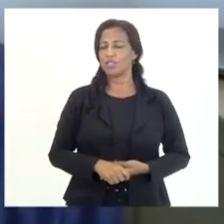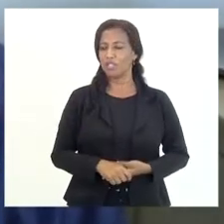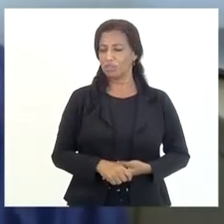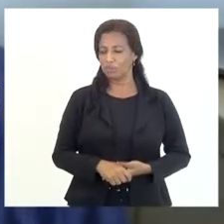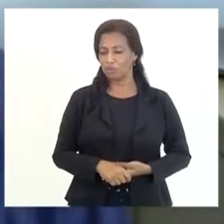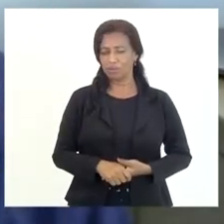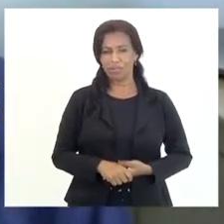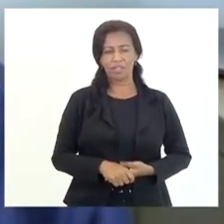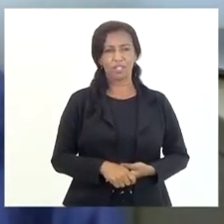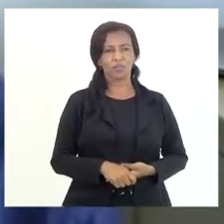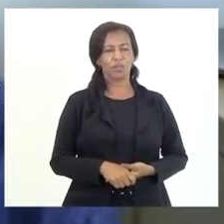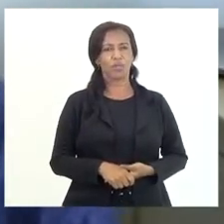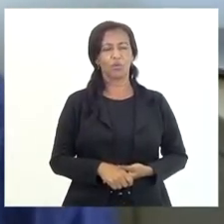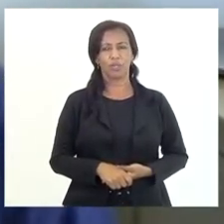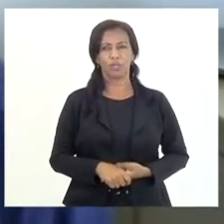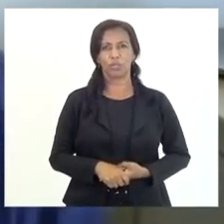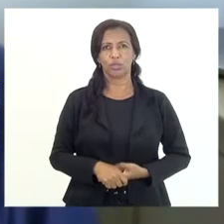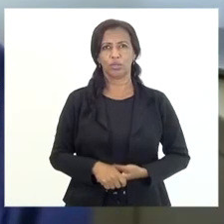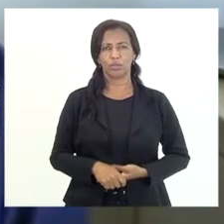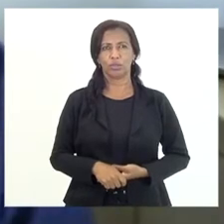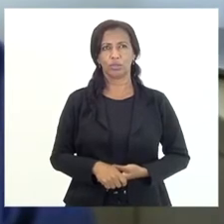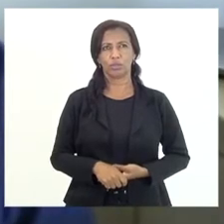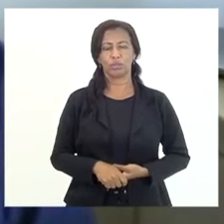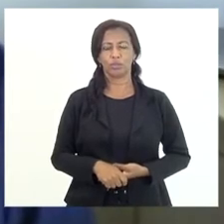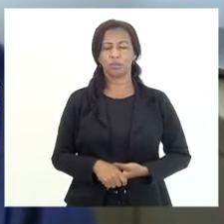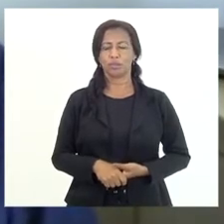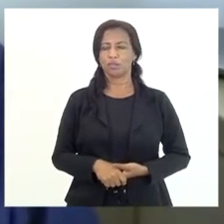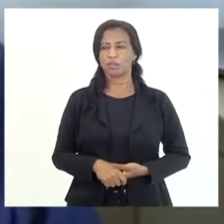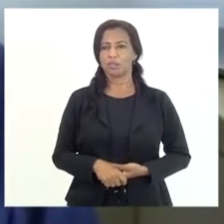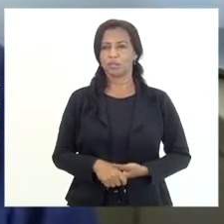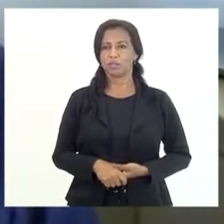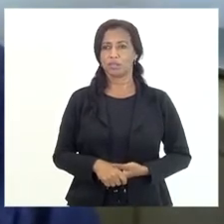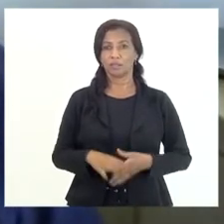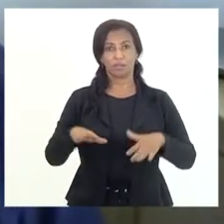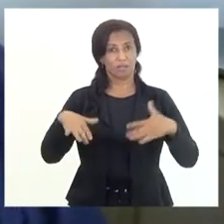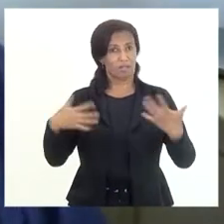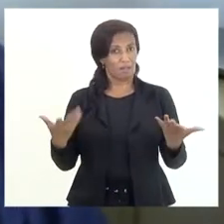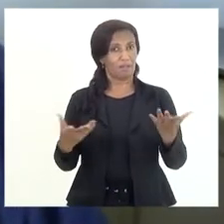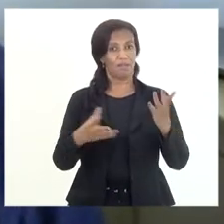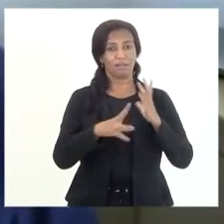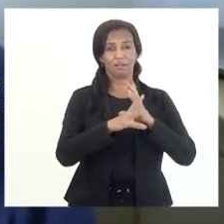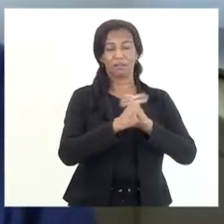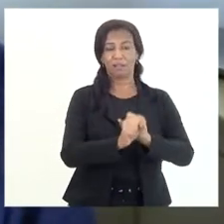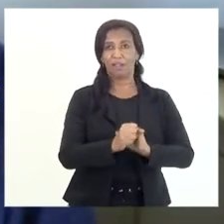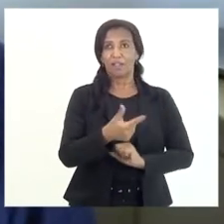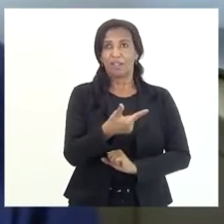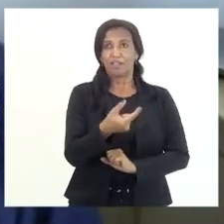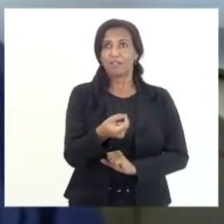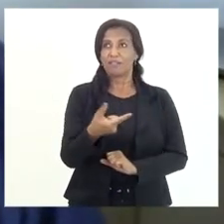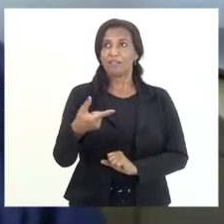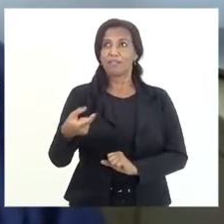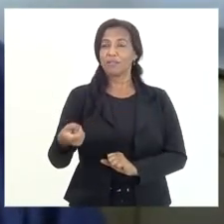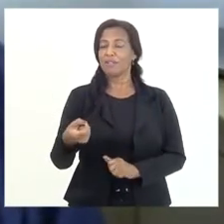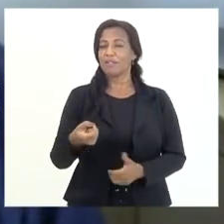grandioso. E que, ainda nas contas de 20, que